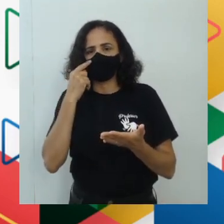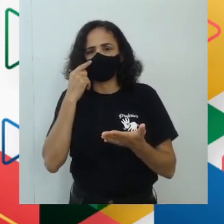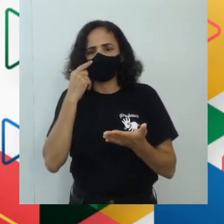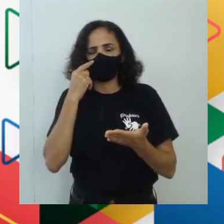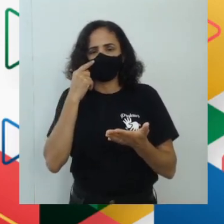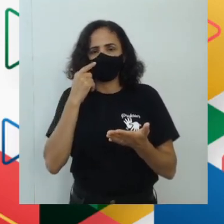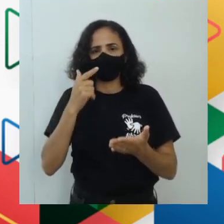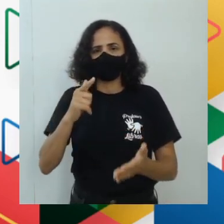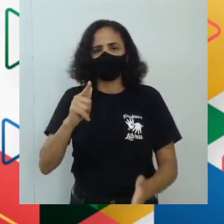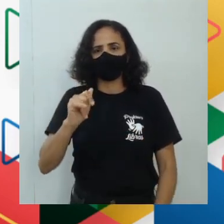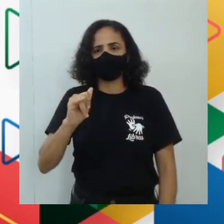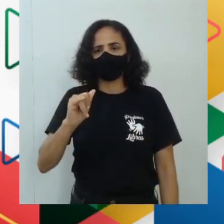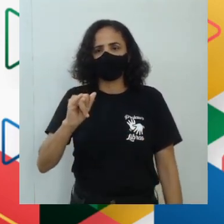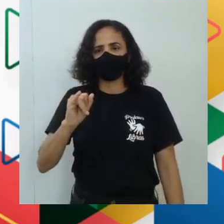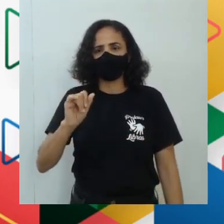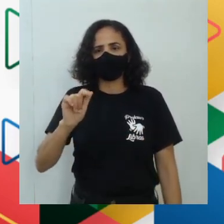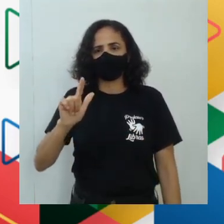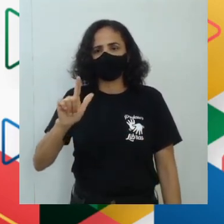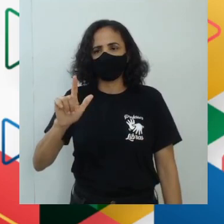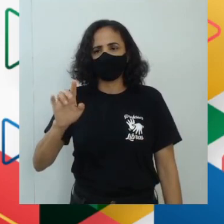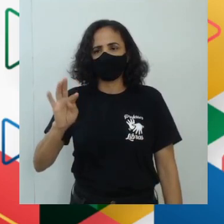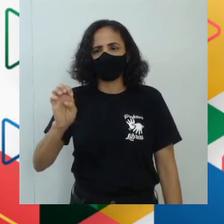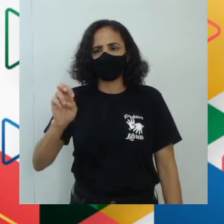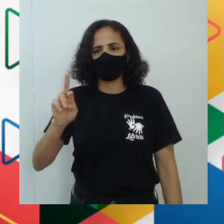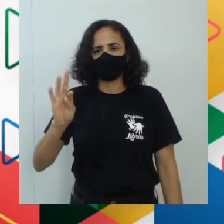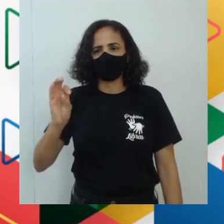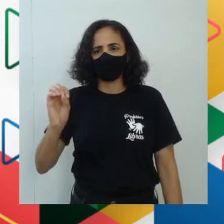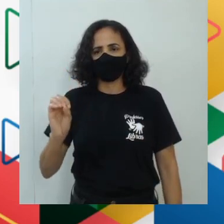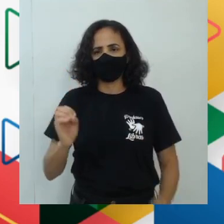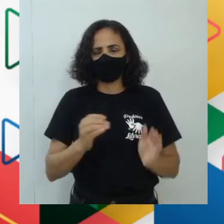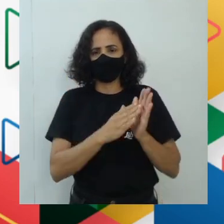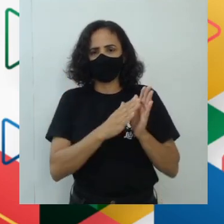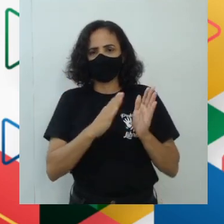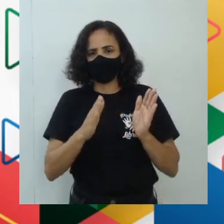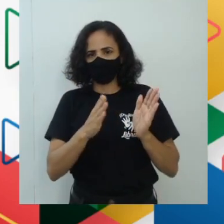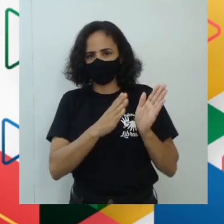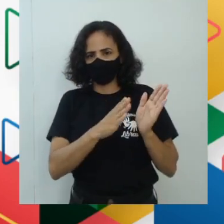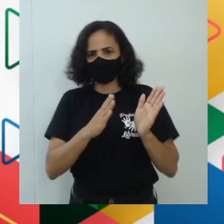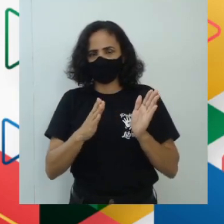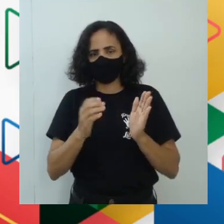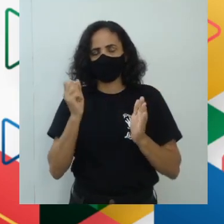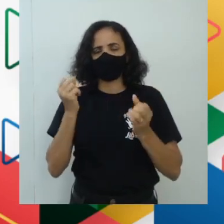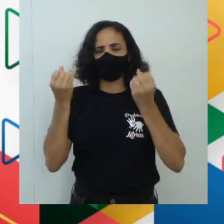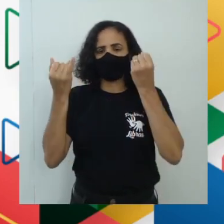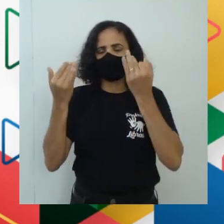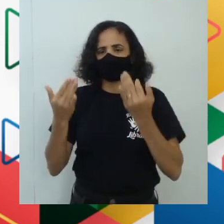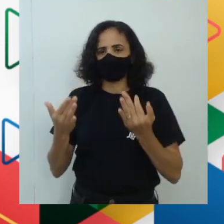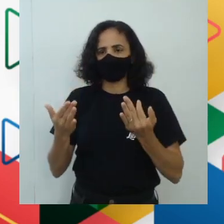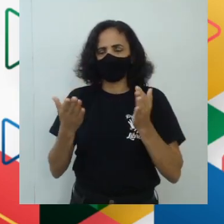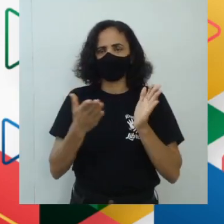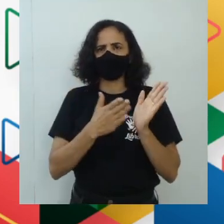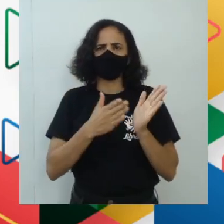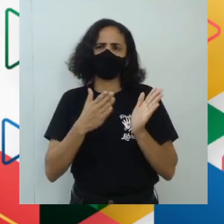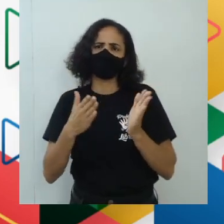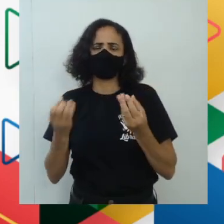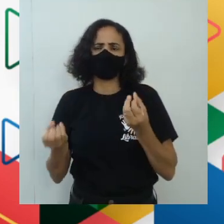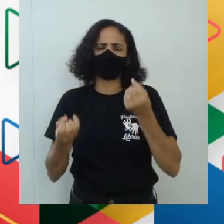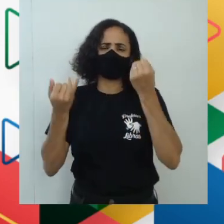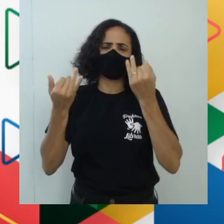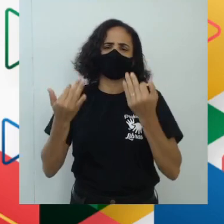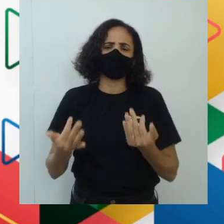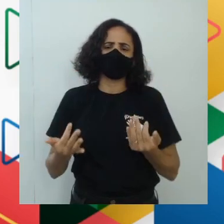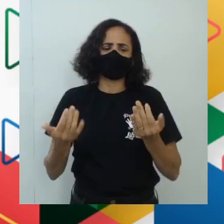que aqui é uma explicação para as questões humanas. Então, se é uma explicação para as questões humanas,